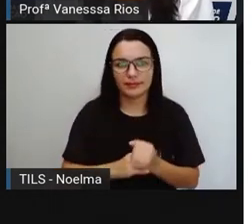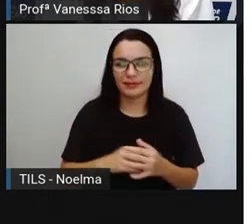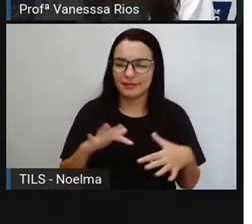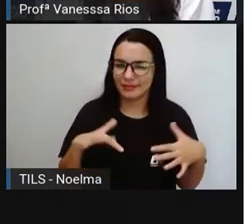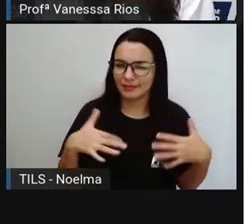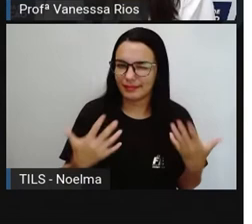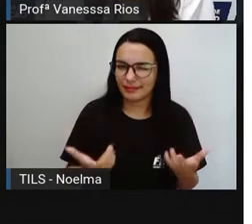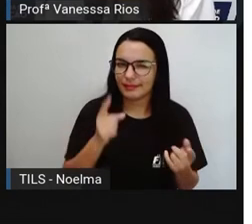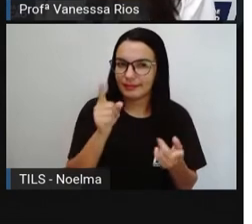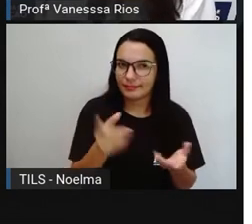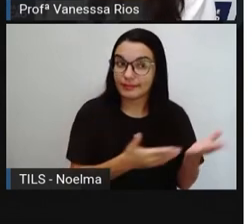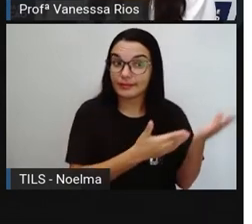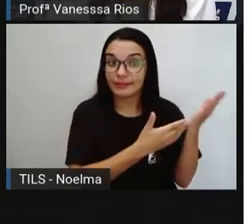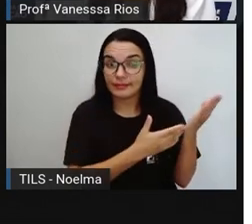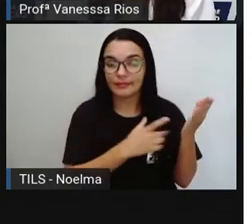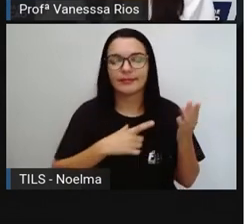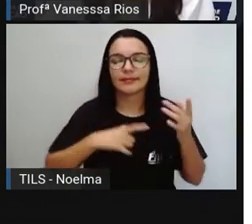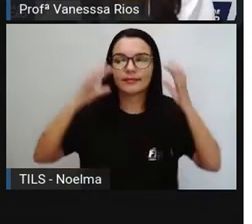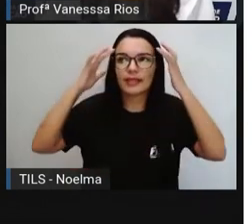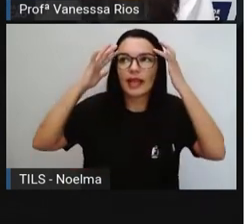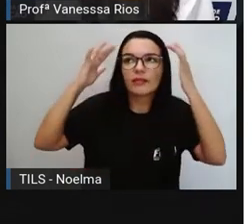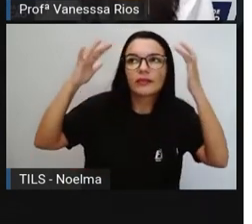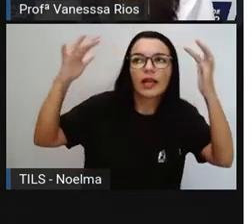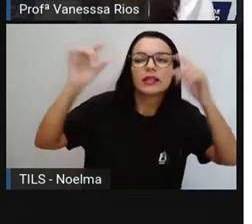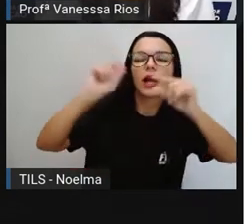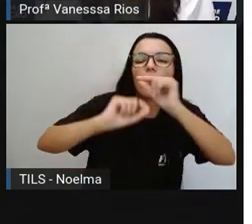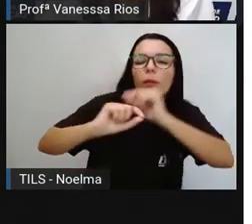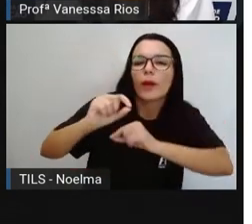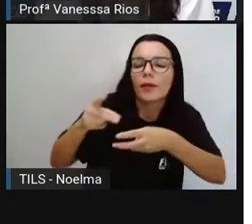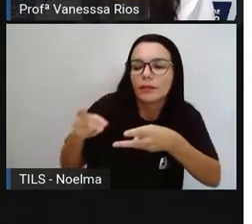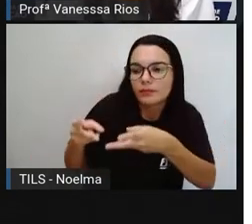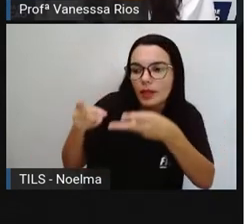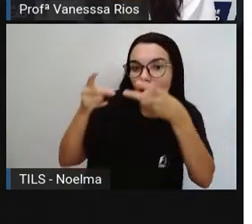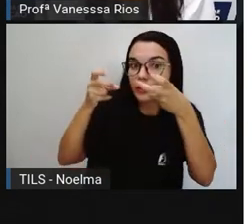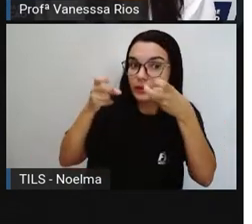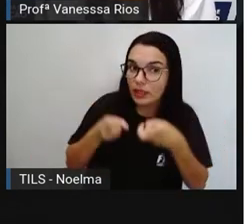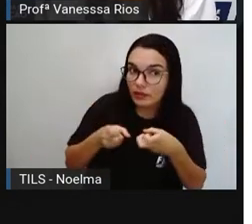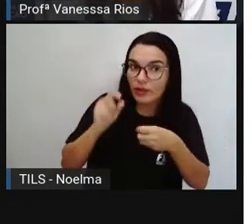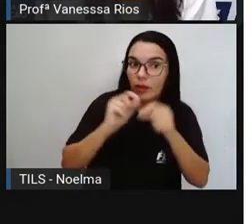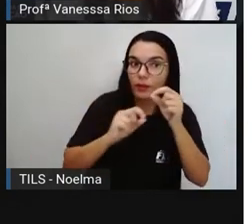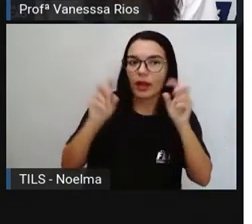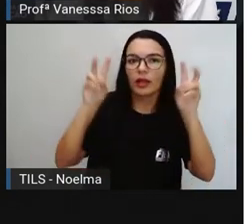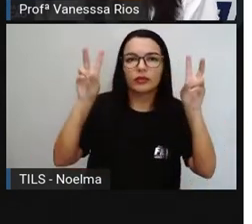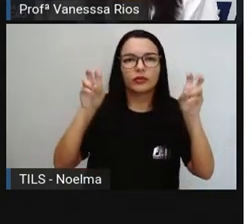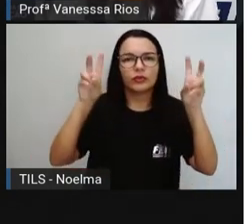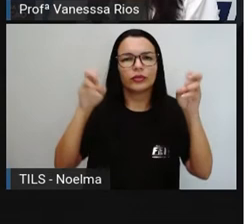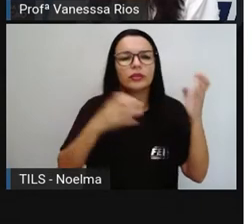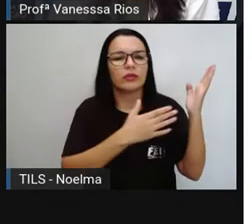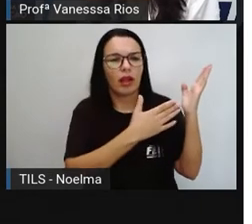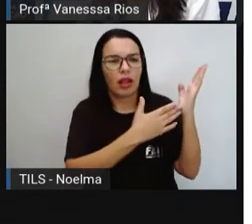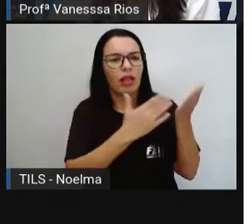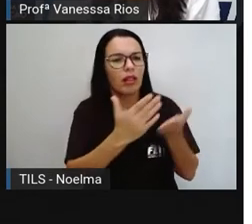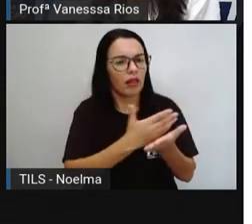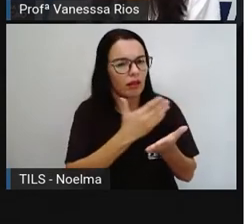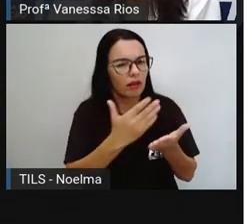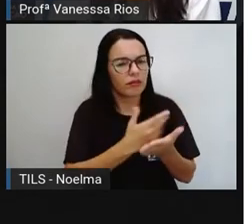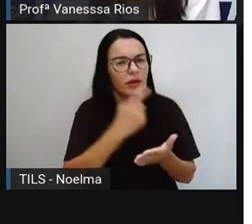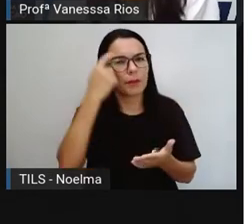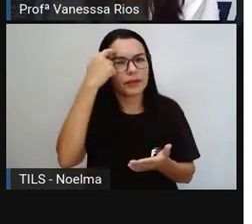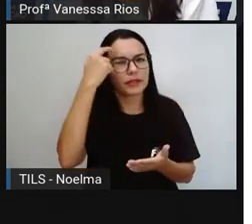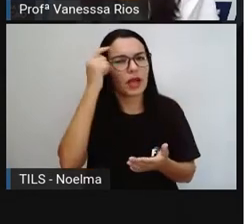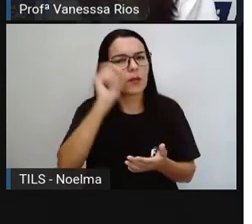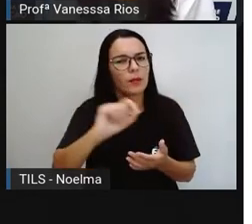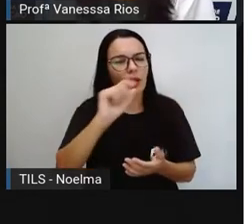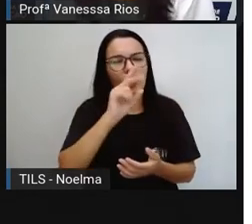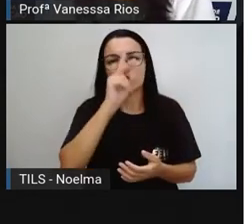reflexão, o nosso pensamento ao observar, o próprio título do livro faz a gente pensar que vai ser uma história